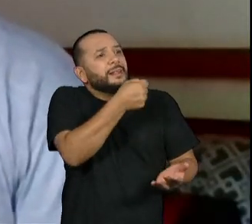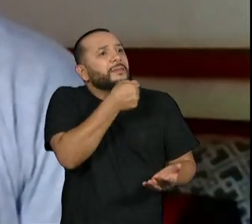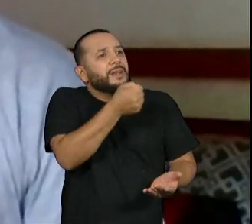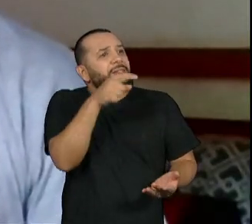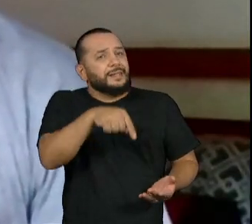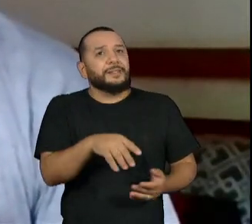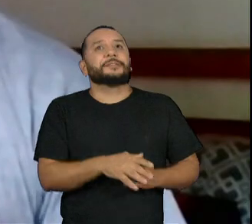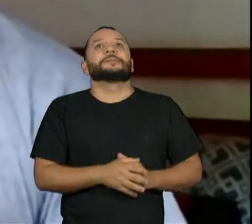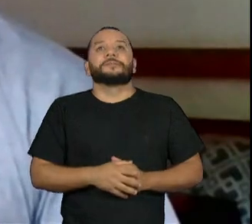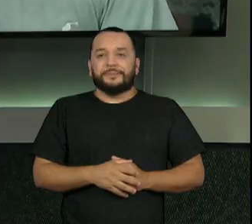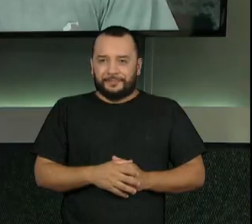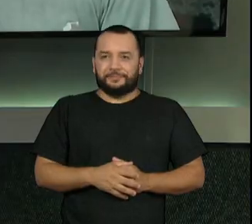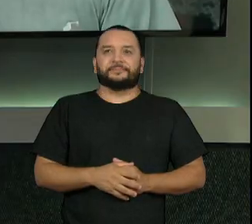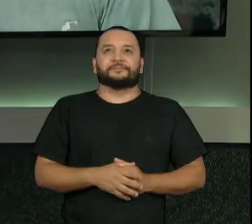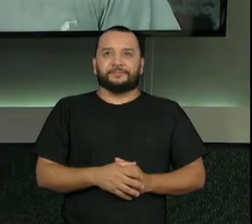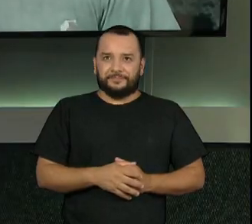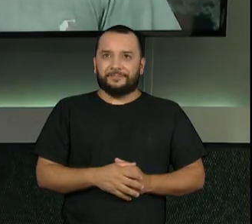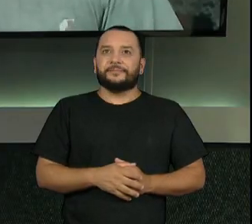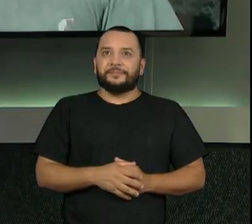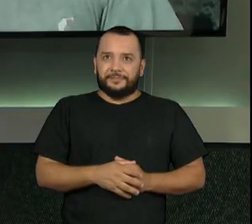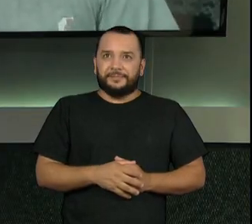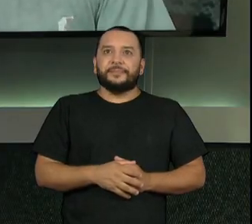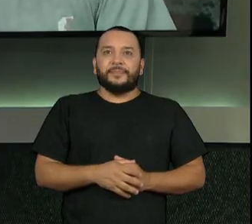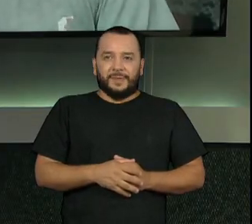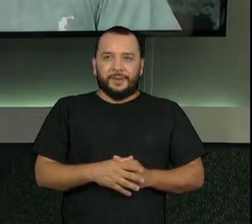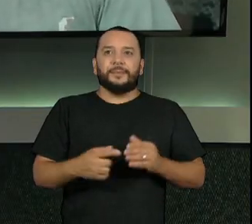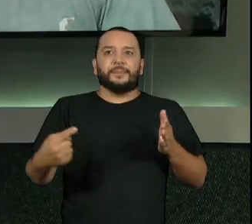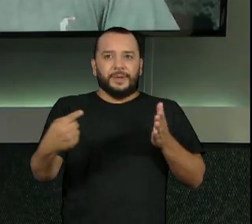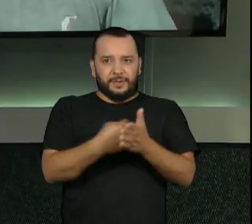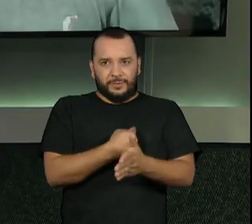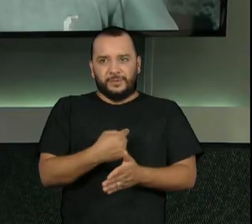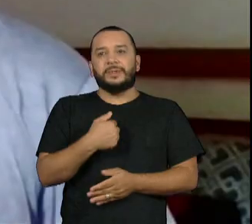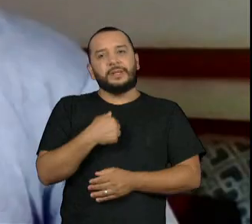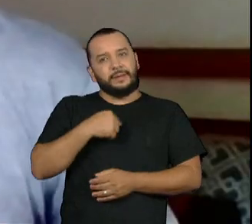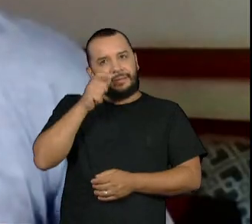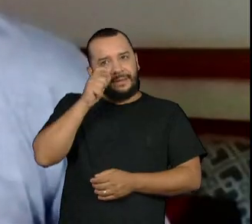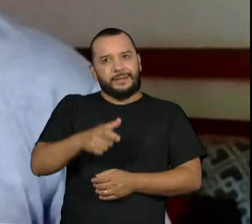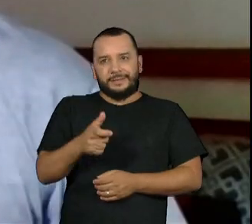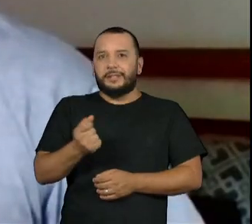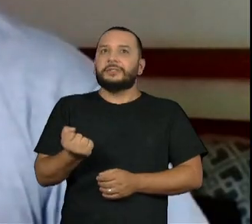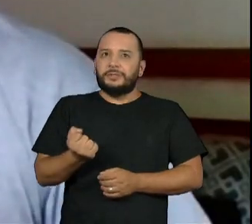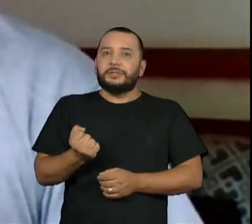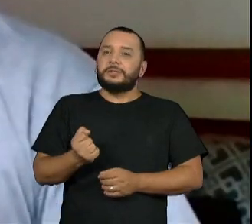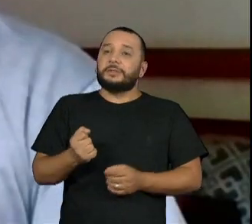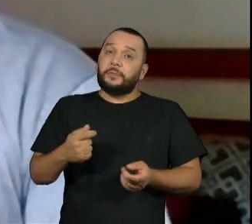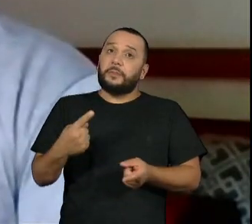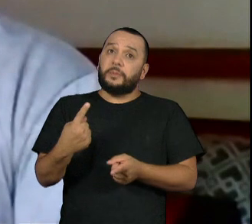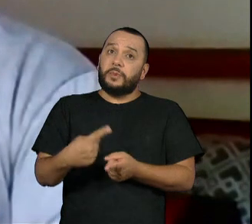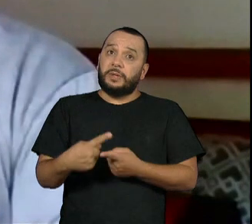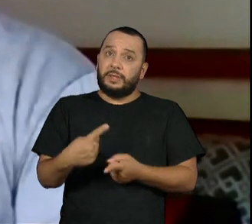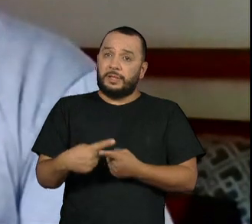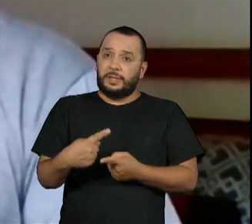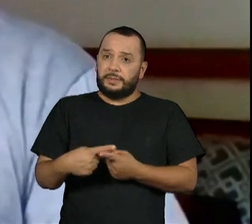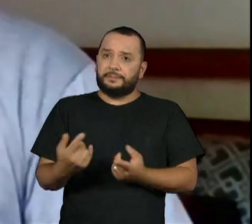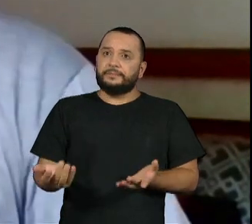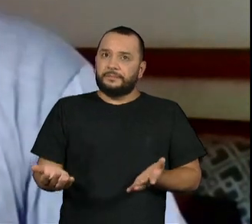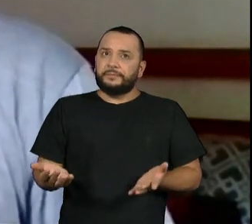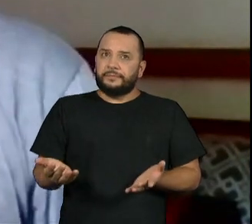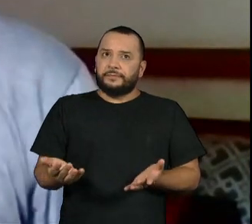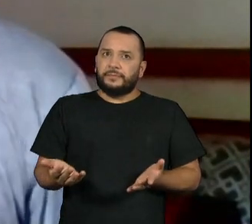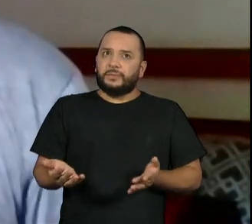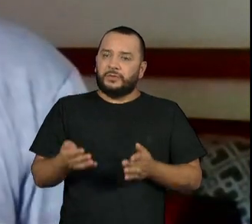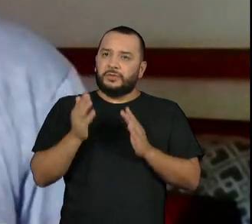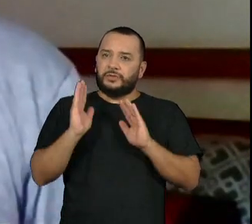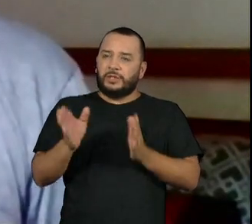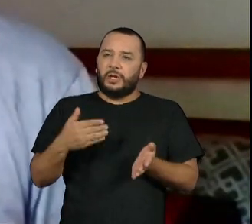essa é uma pergunta sempre lógica, né? É, Cláudia, teve isso desde a